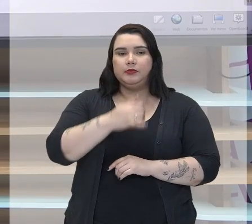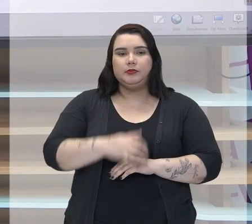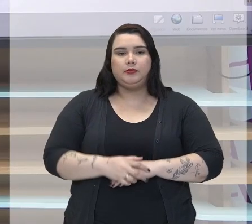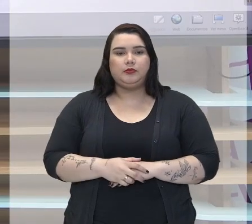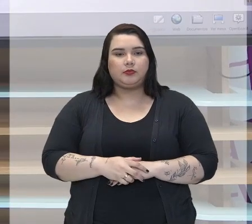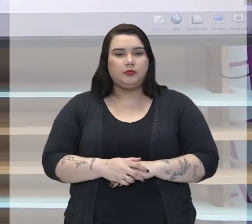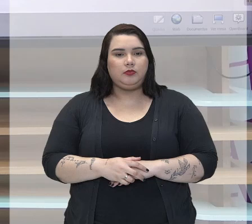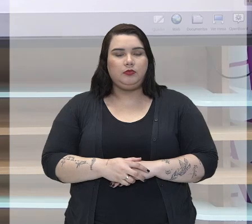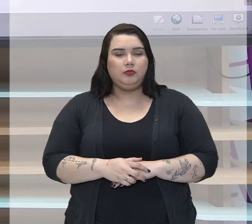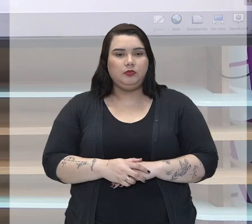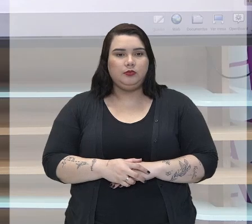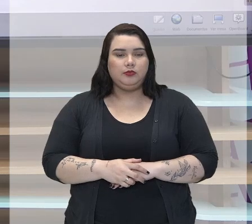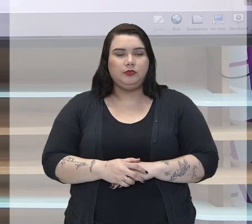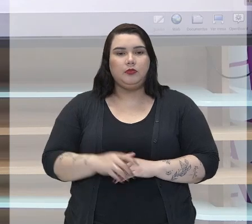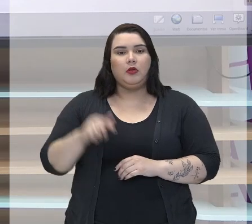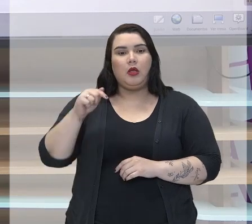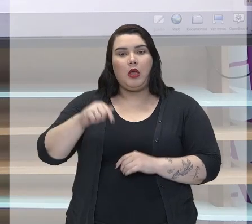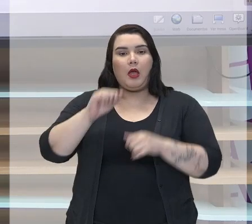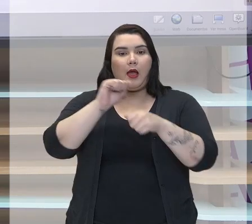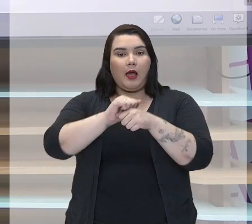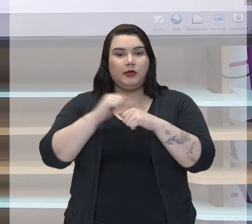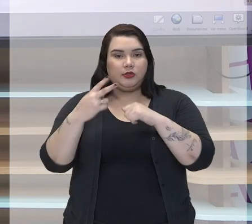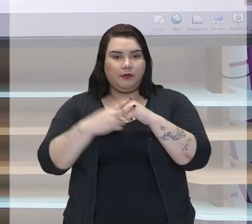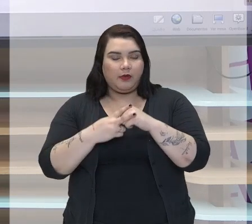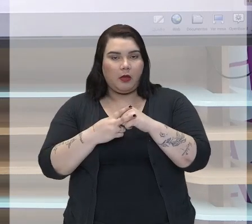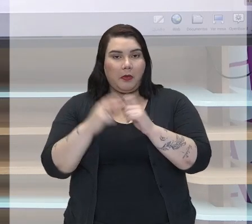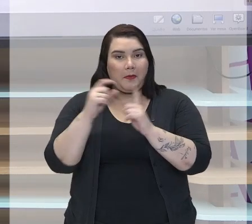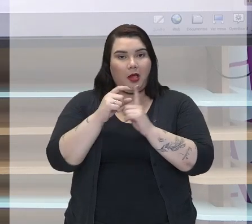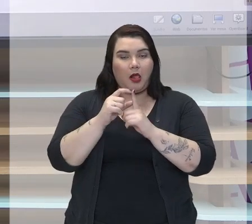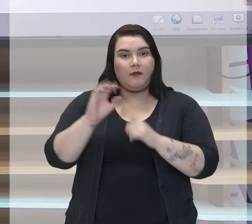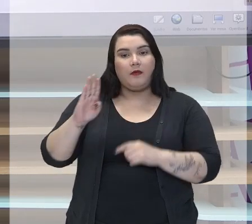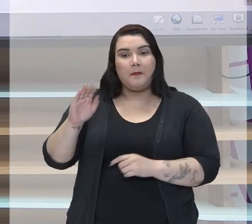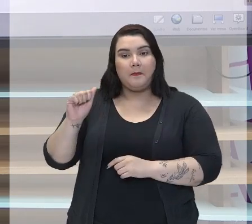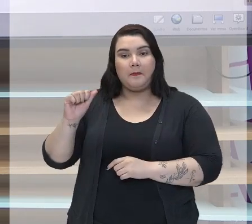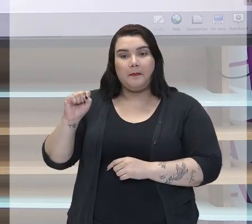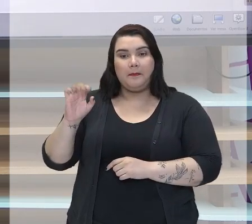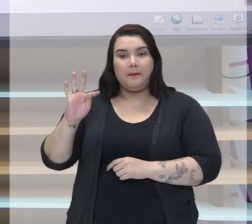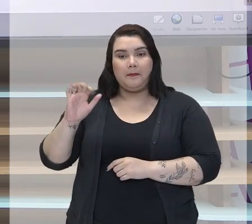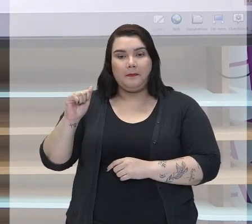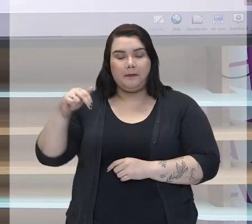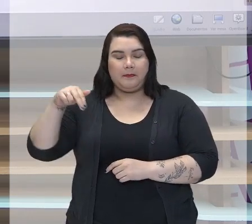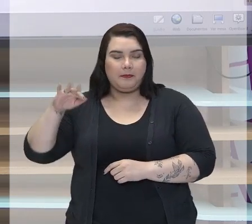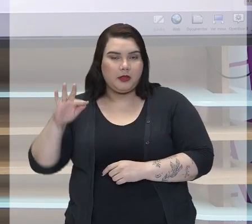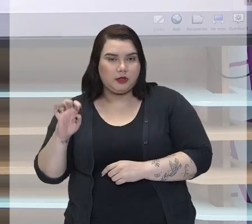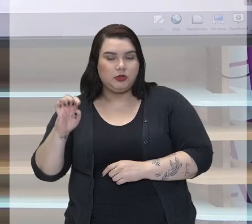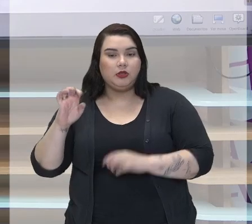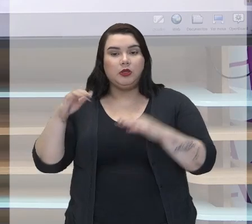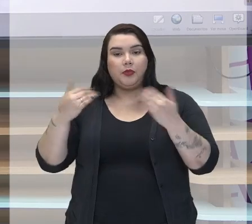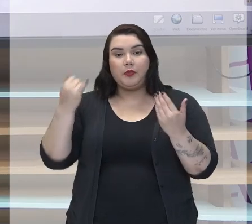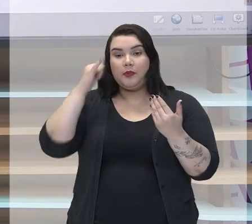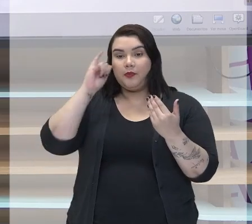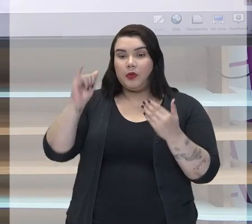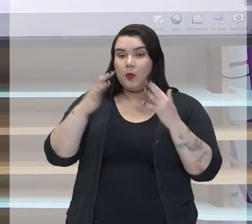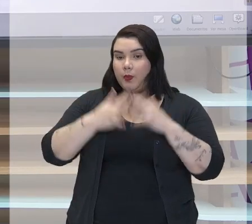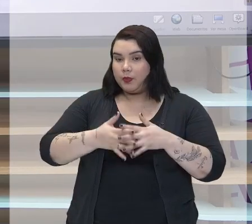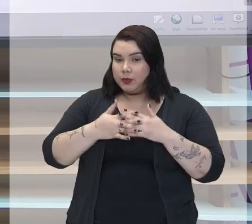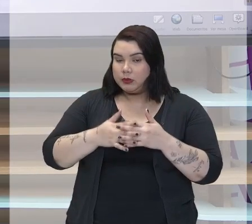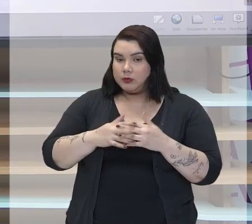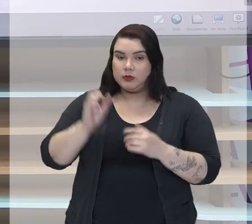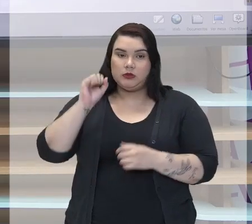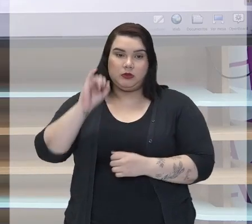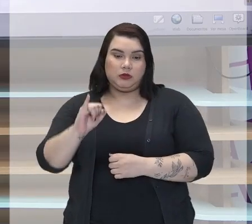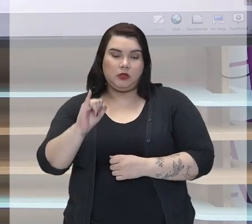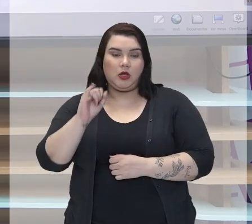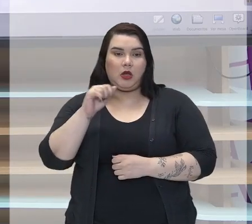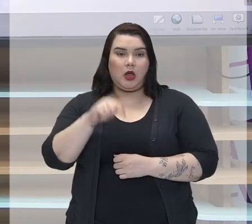Também é advérbio. Aí, para não confundir. Se for adjetivo, ele vai ter essa